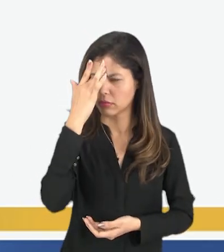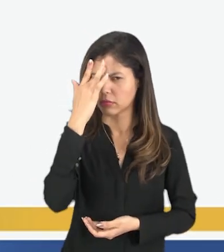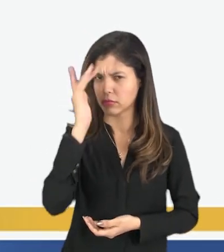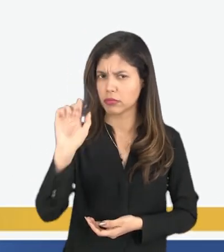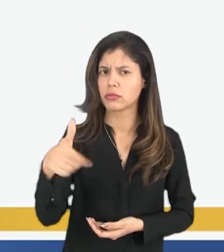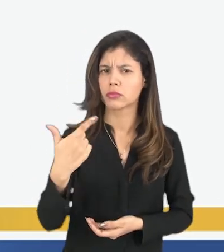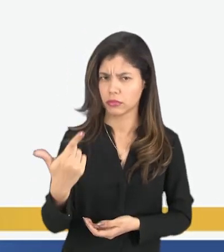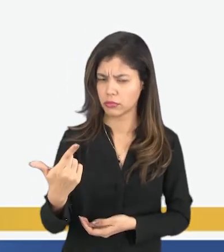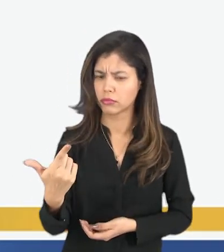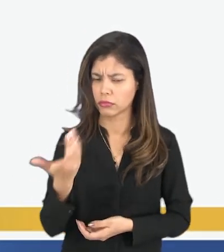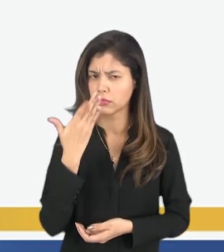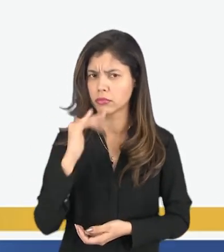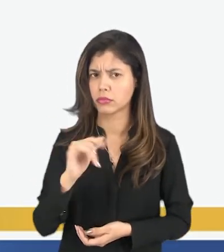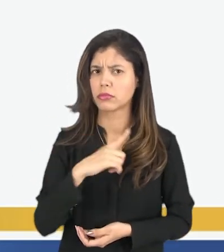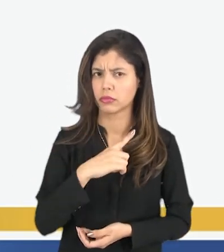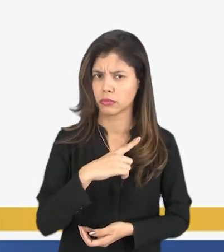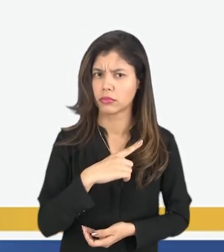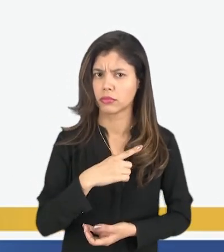as crianças estão exercendo a empatia?